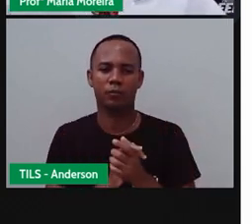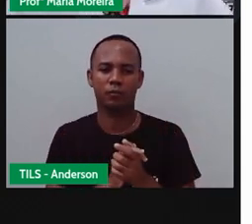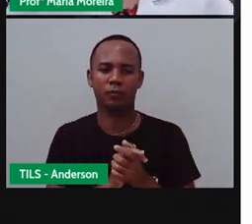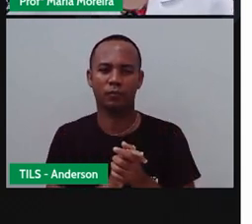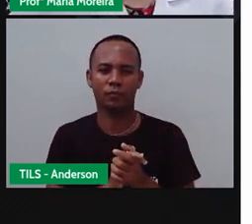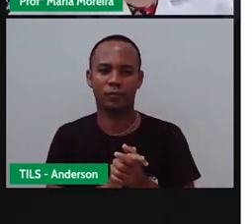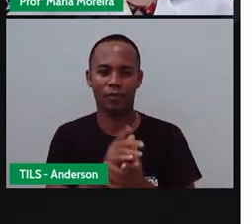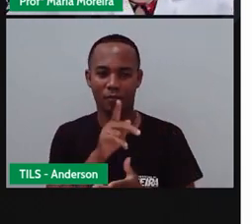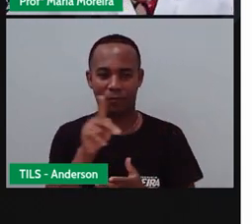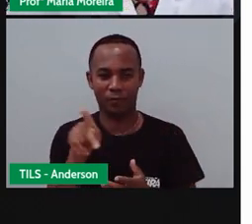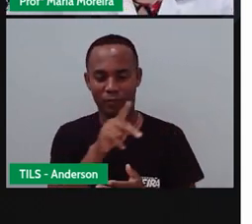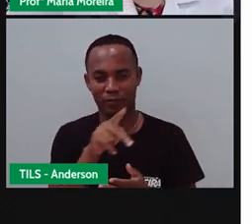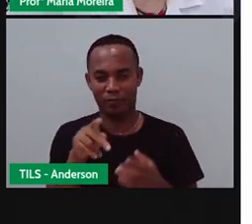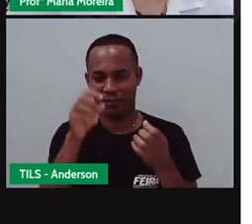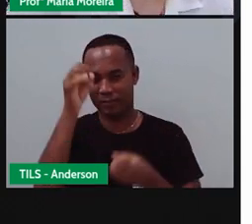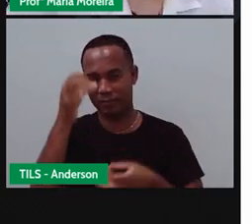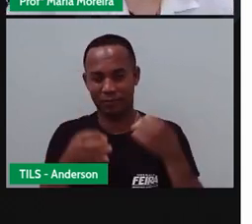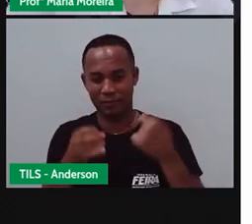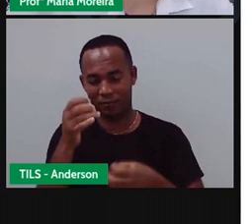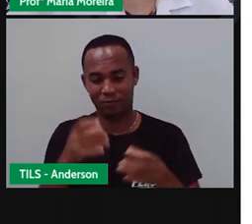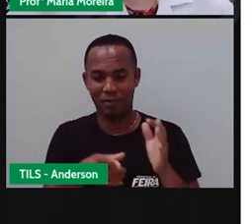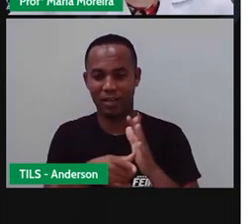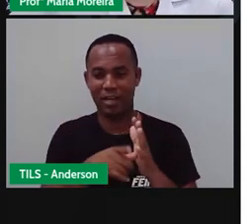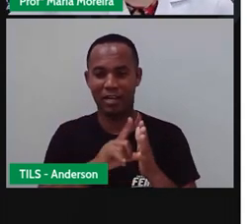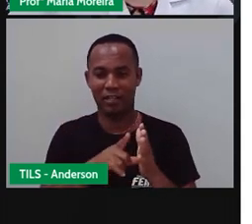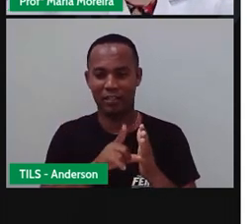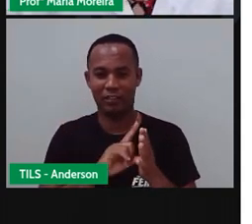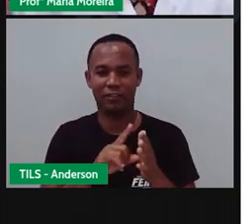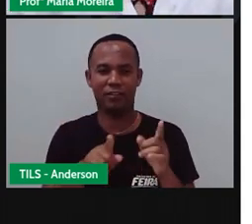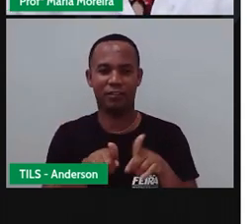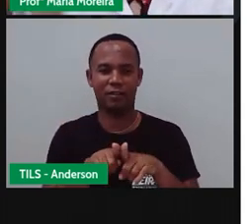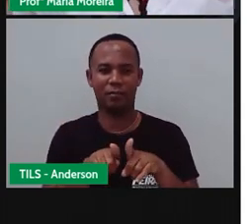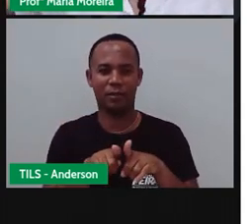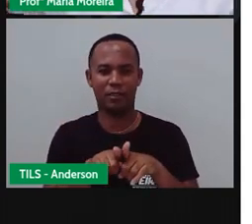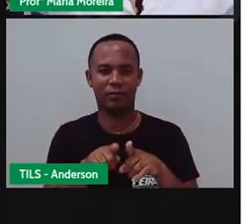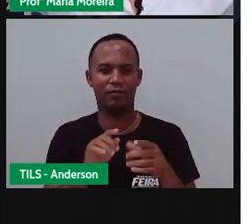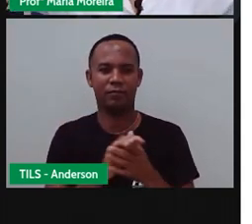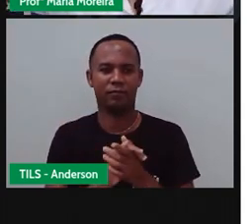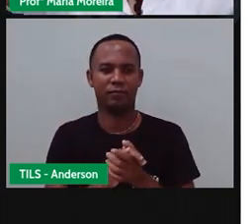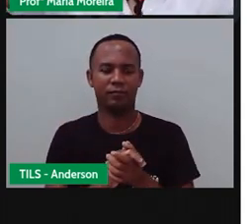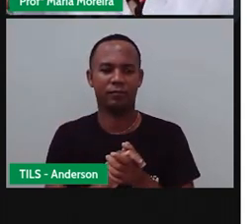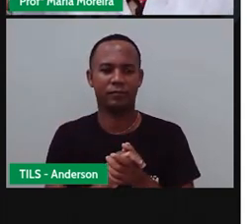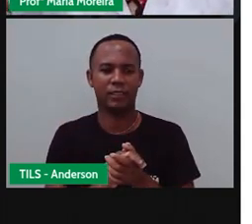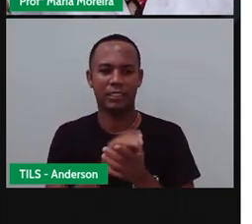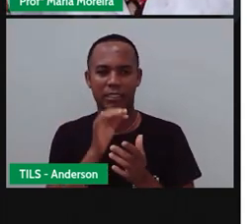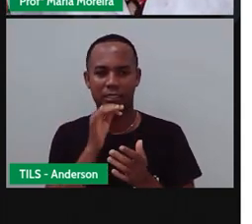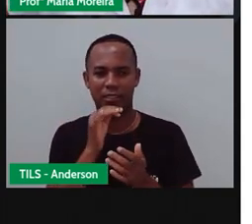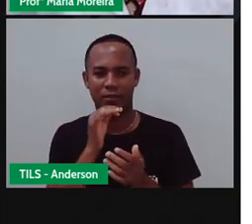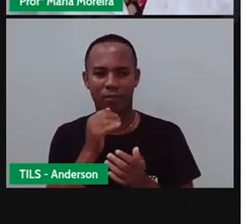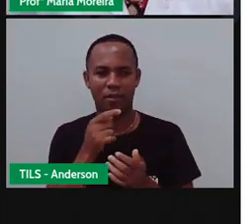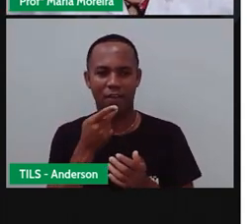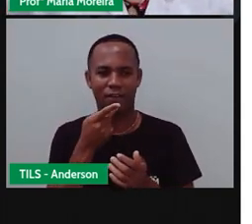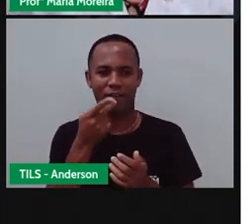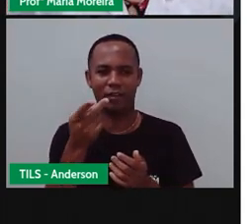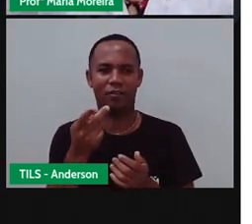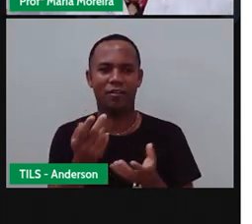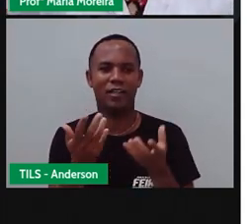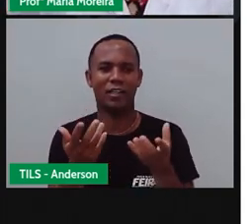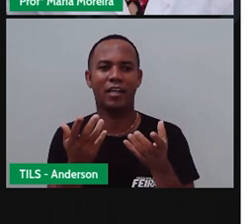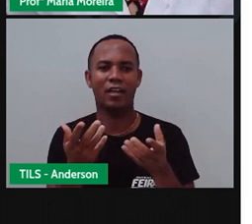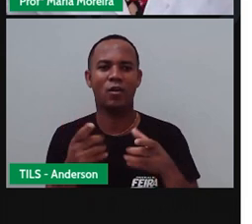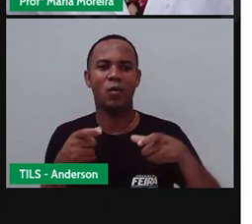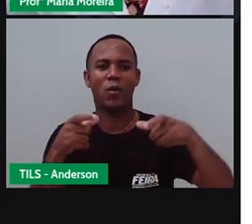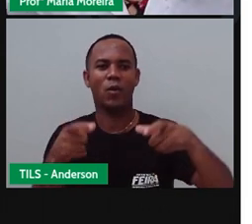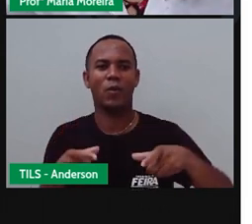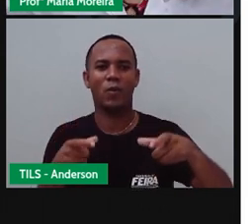no início Não é isso? E aí ele fala lá Olha, eu quero ir para o Tan-tan-tan Porque eu estou preso